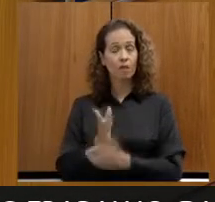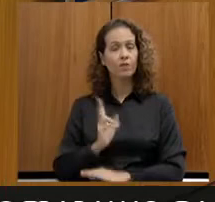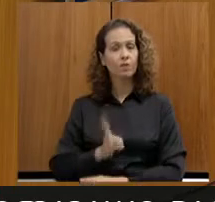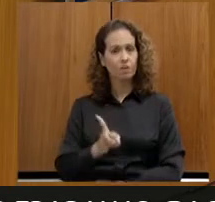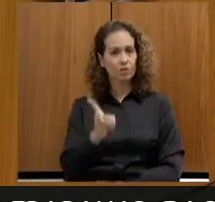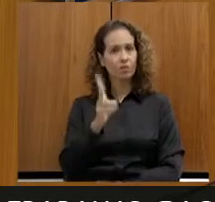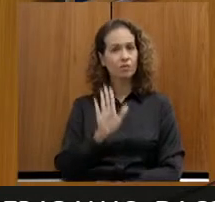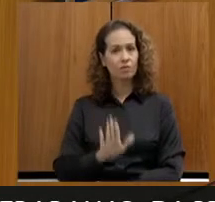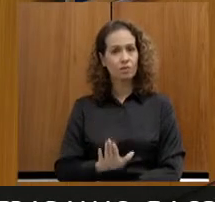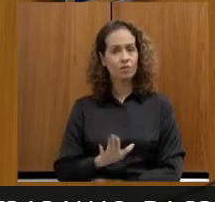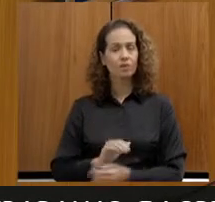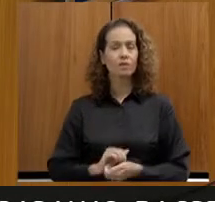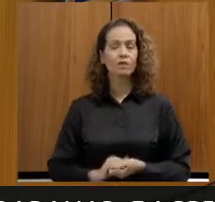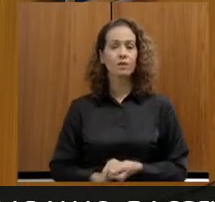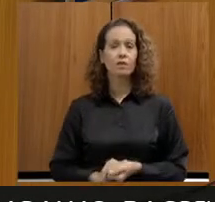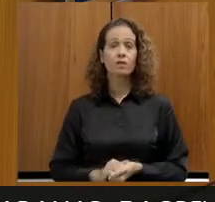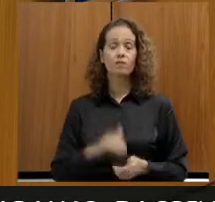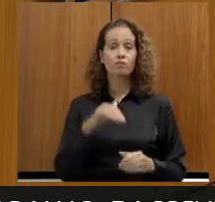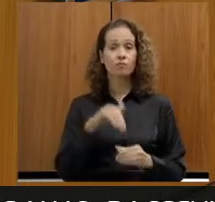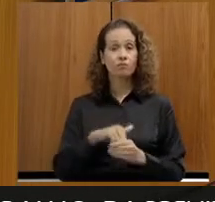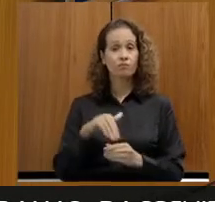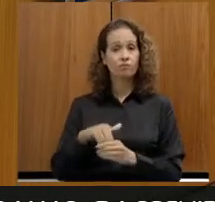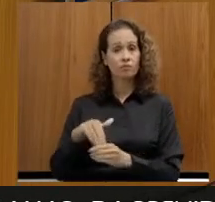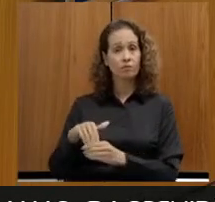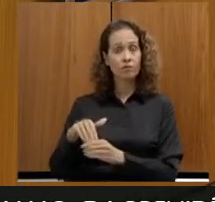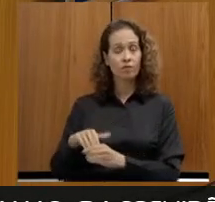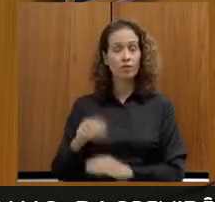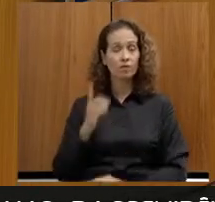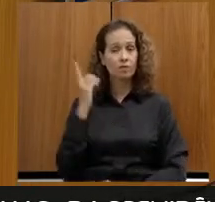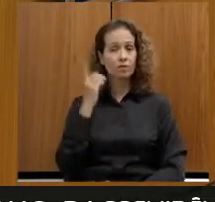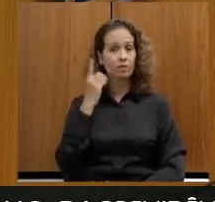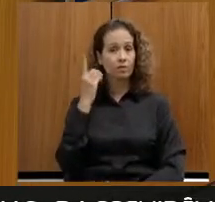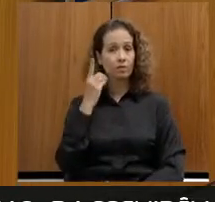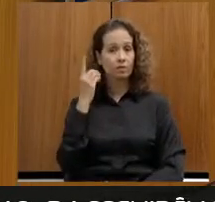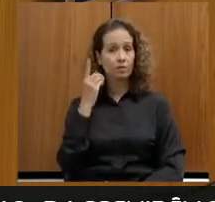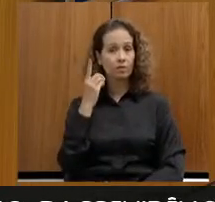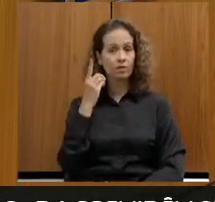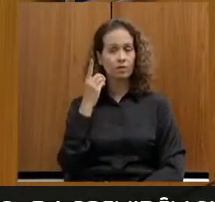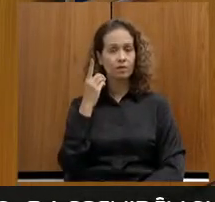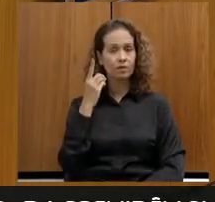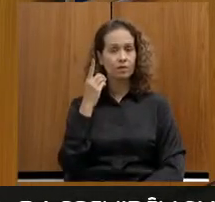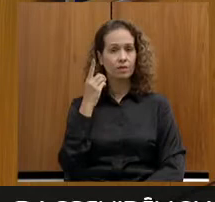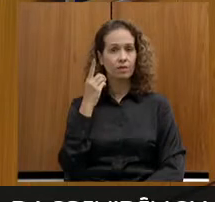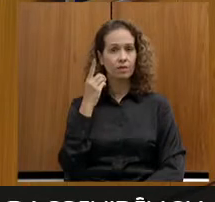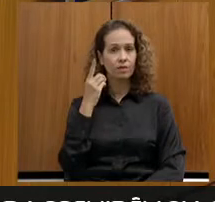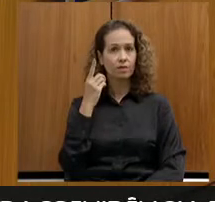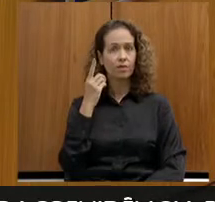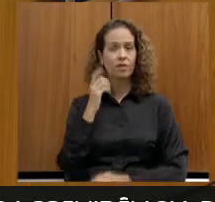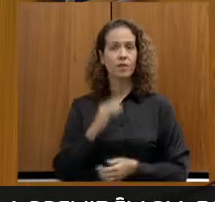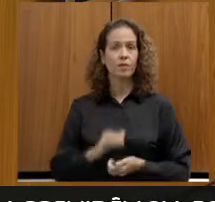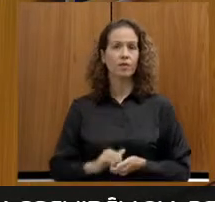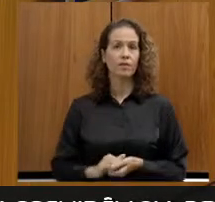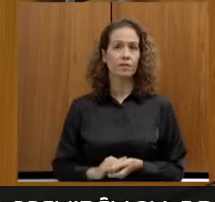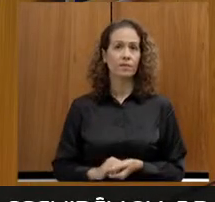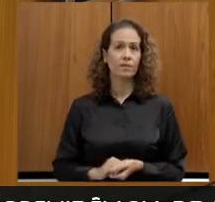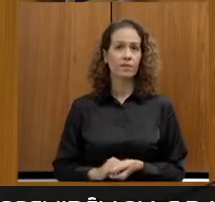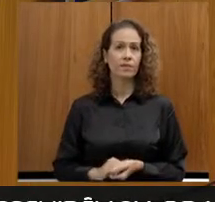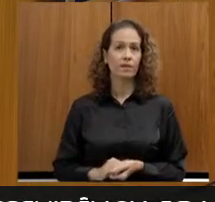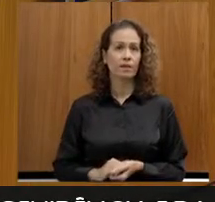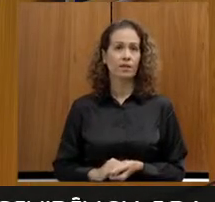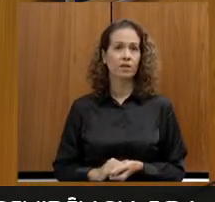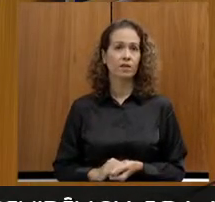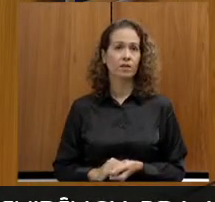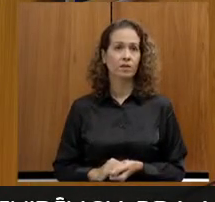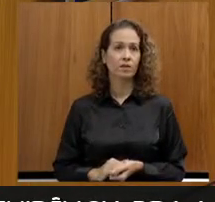se encontram. Como vota, os deputados... Não? Sim.